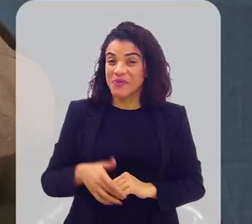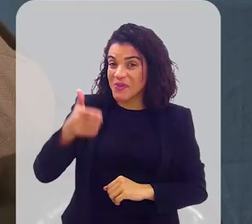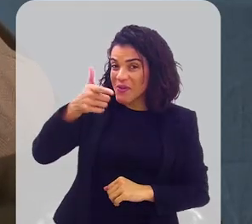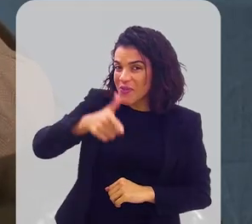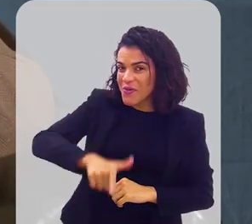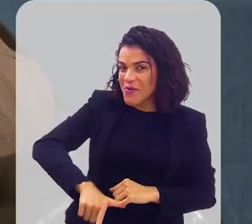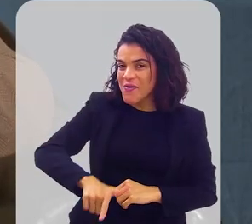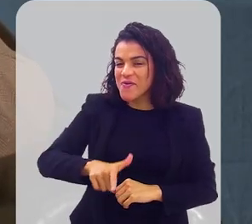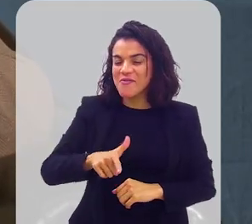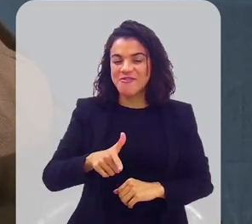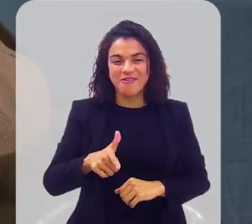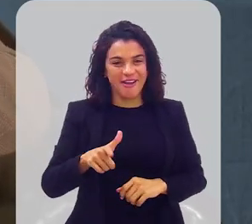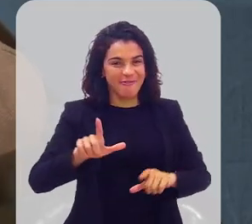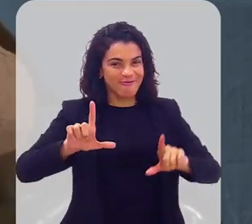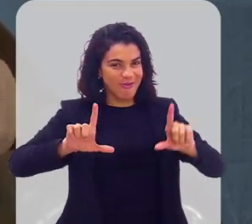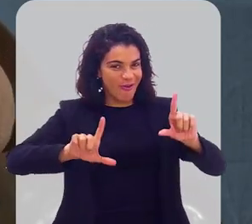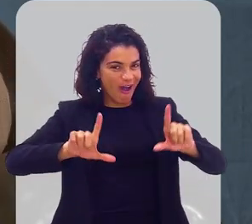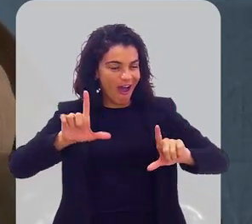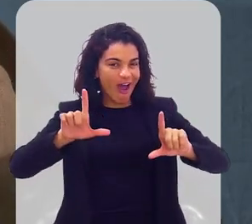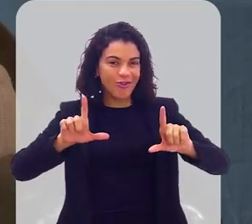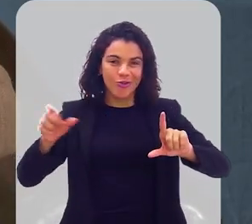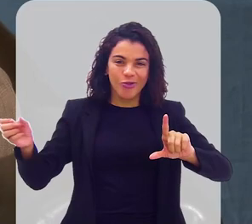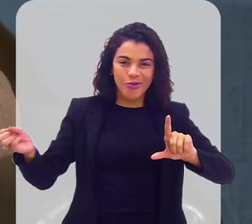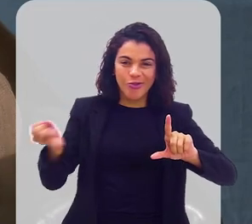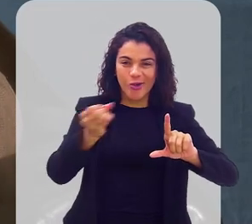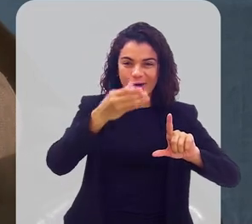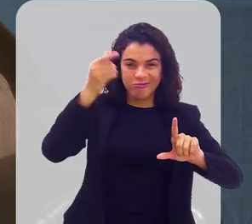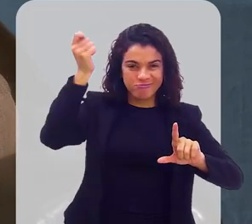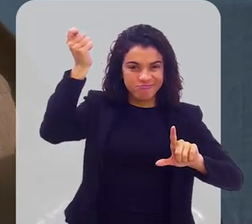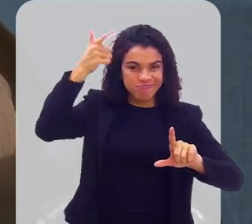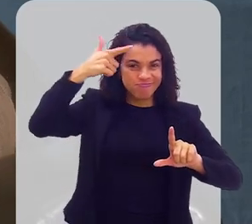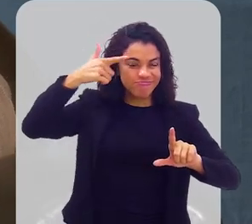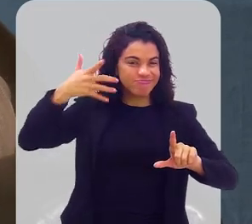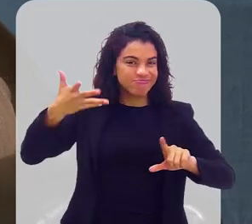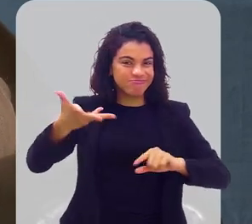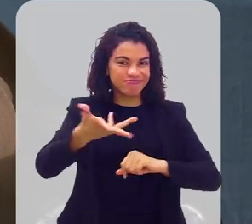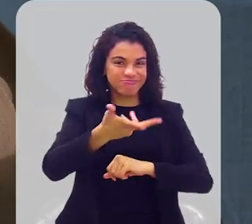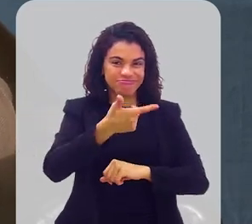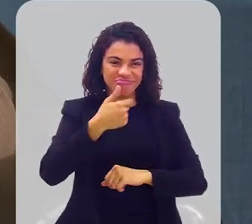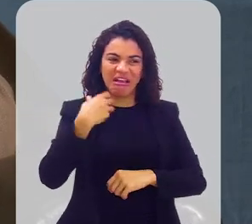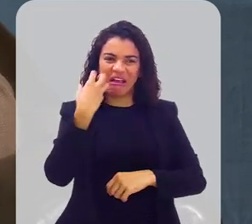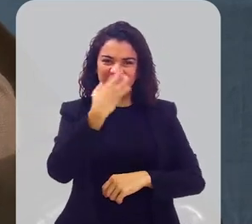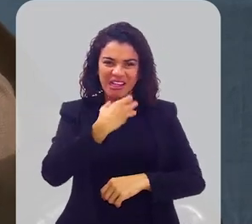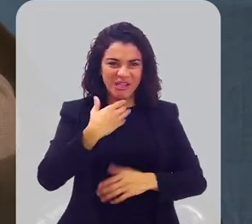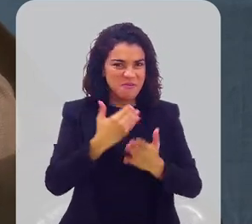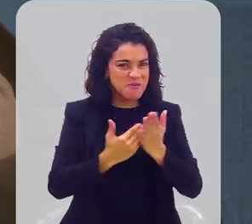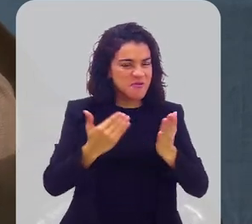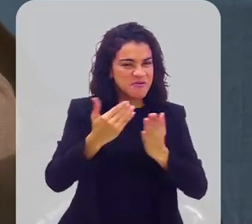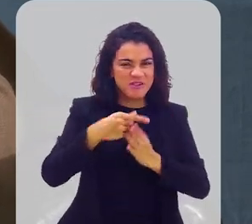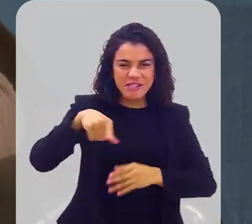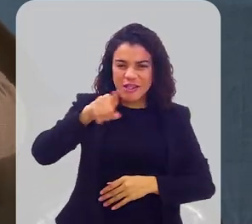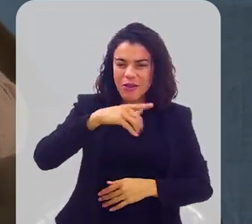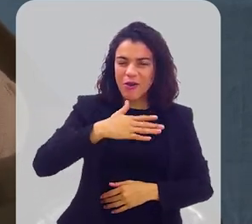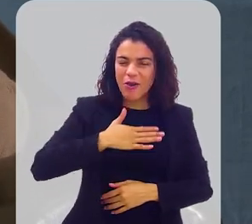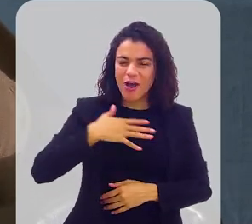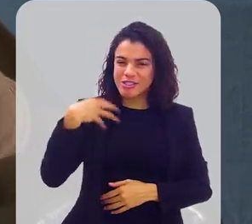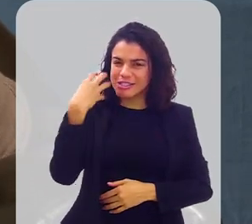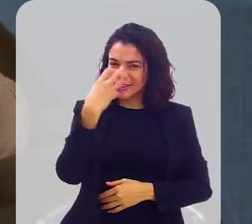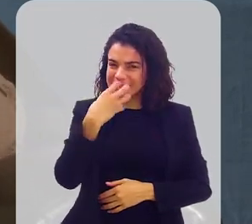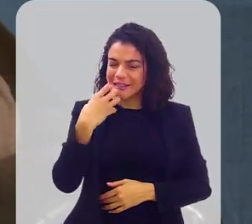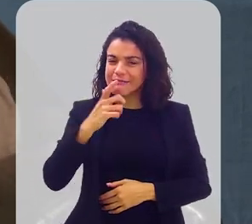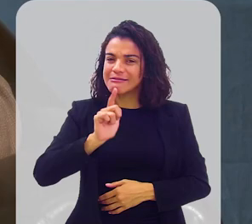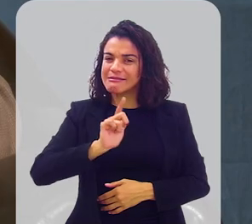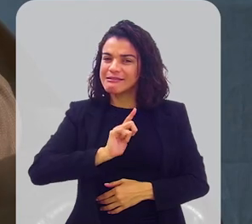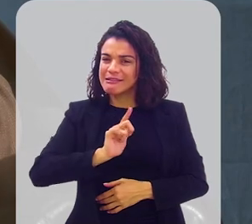Voltando mais uma vez aqui, quadro Revelação, canta muito essa turma, pra você que gosta de cantar, pra você que já